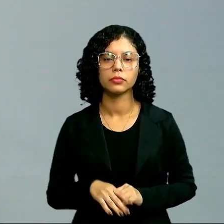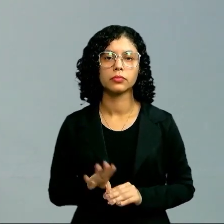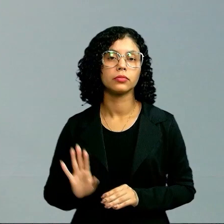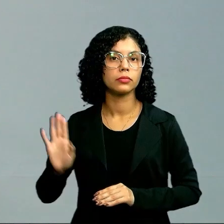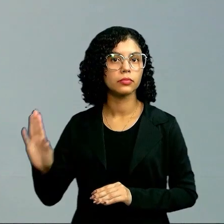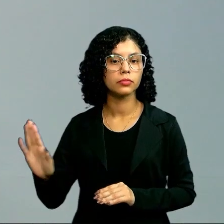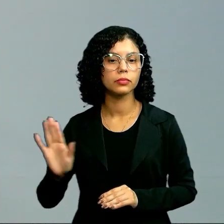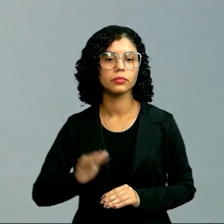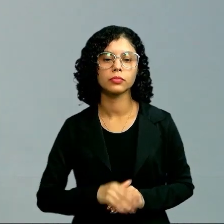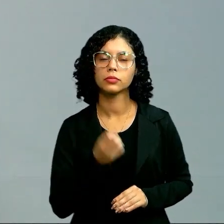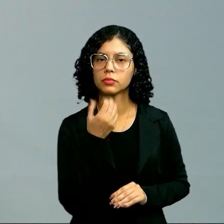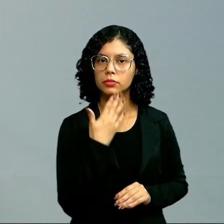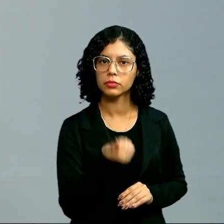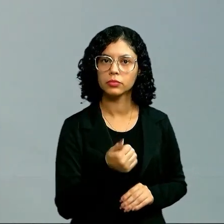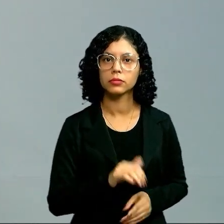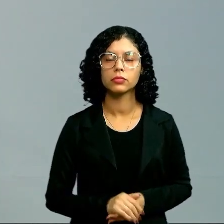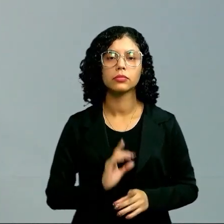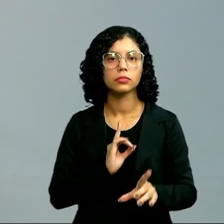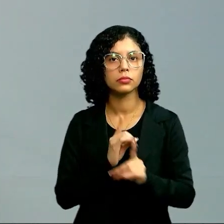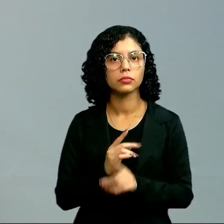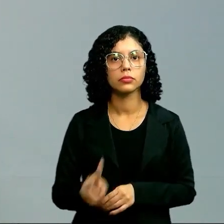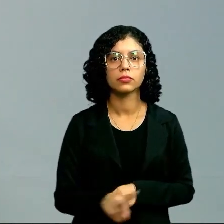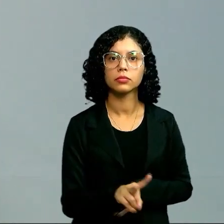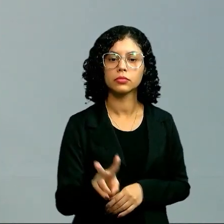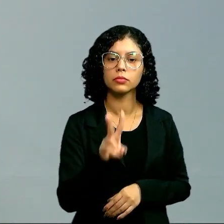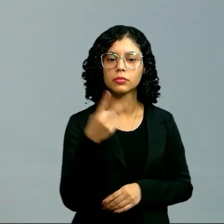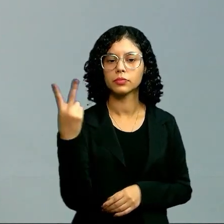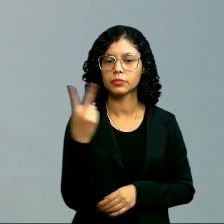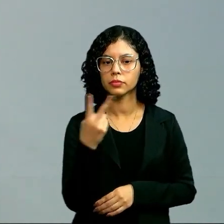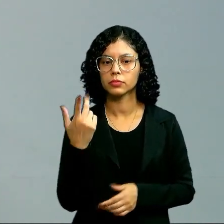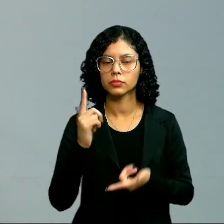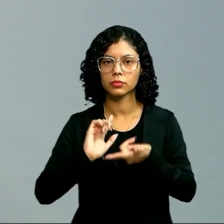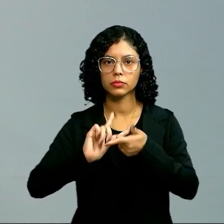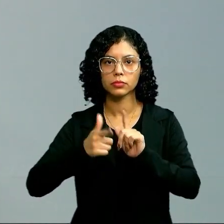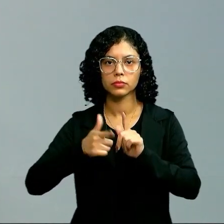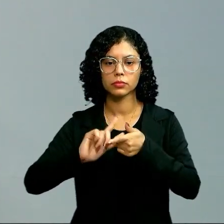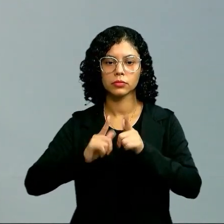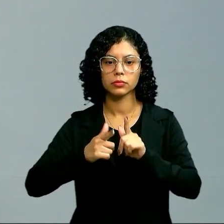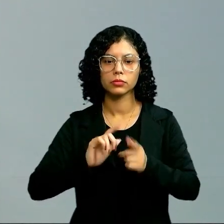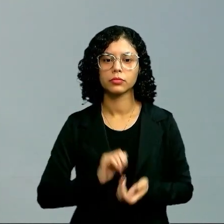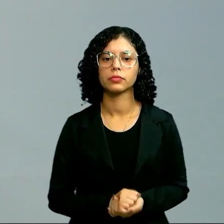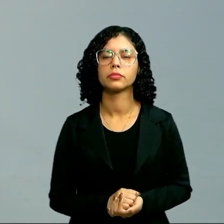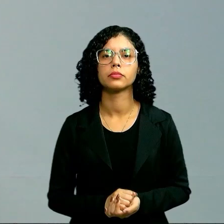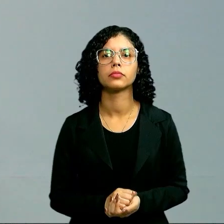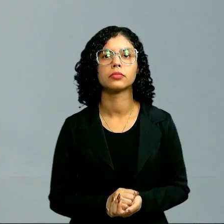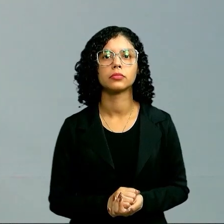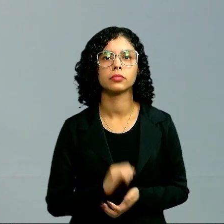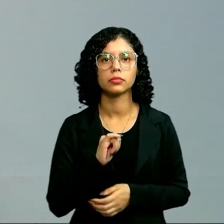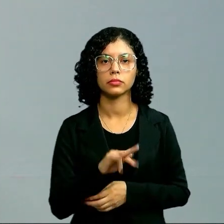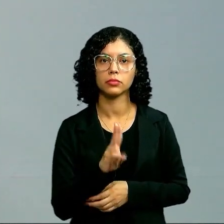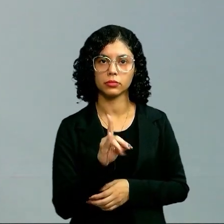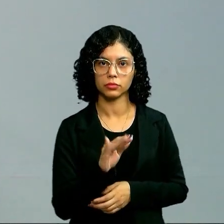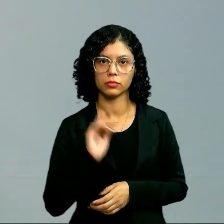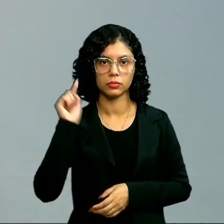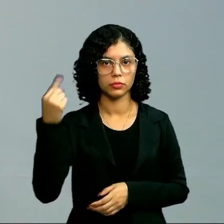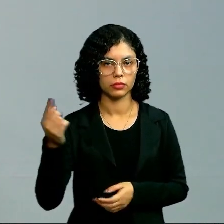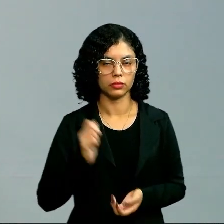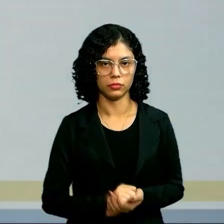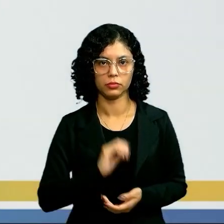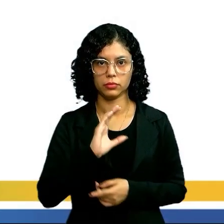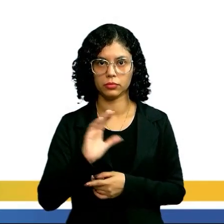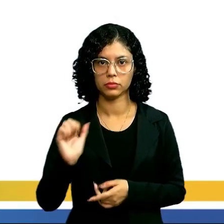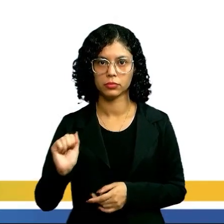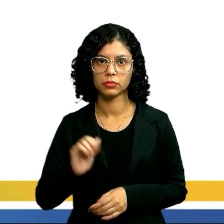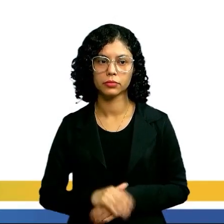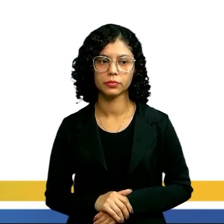deixou. Tudo bem? Para descobrir o valor das duas letras. Ou seja, as duas icógnitas que ficaram lá. O C e o